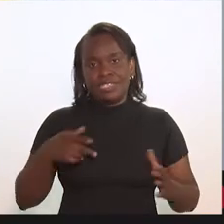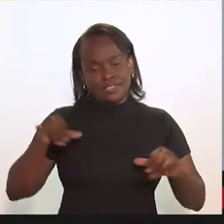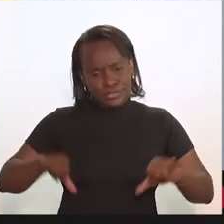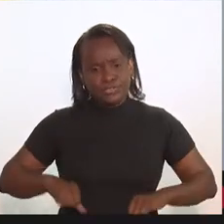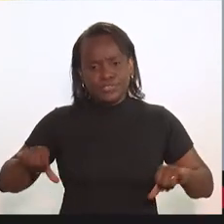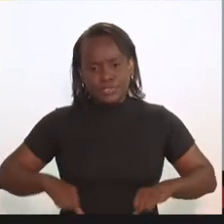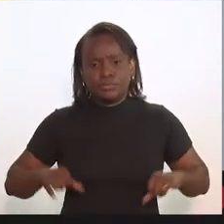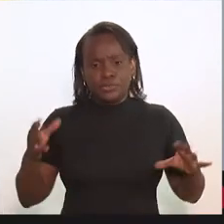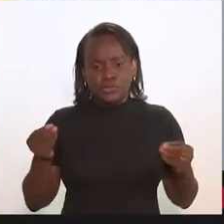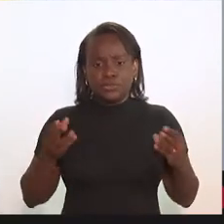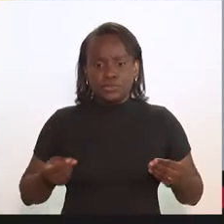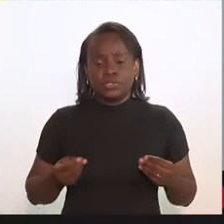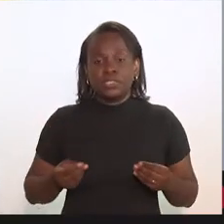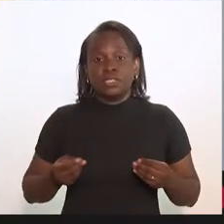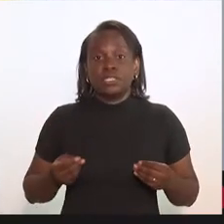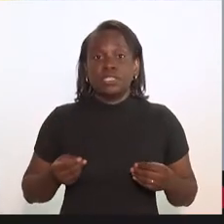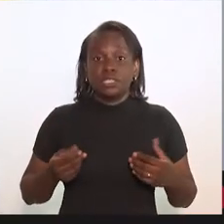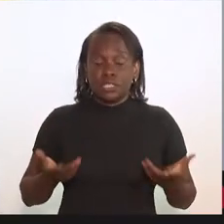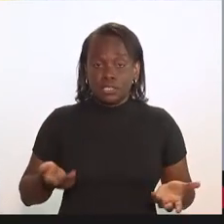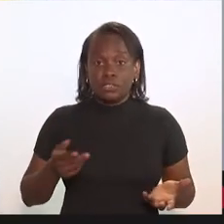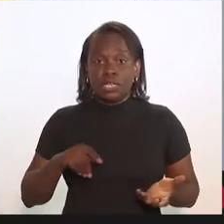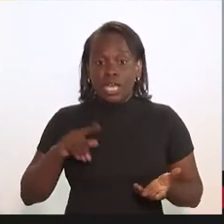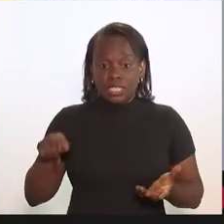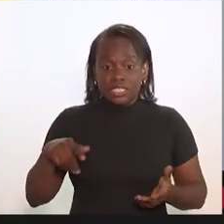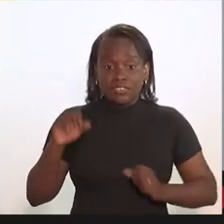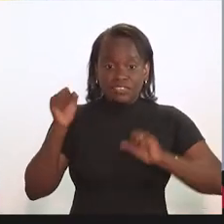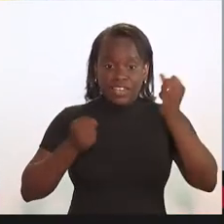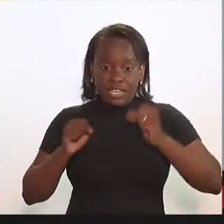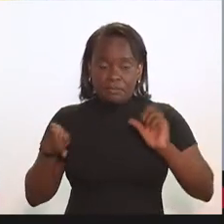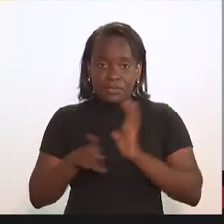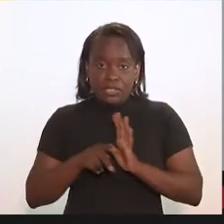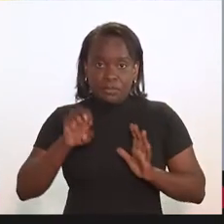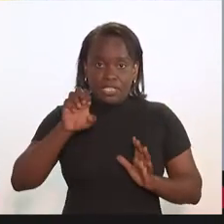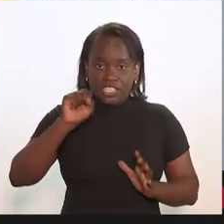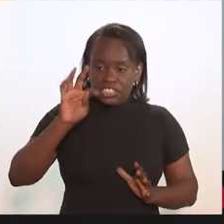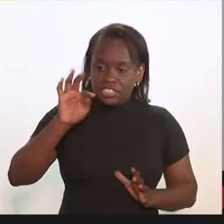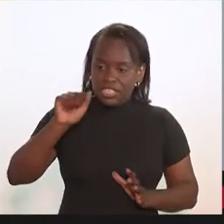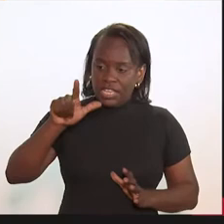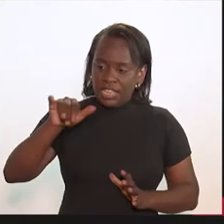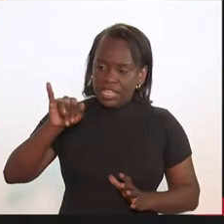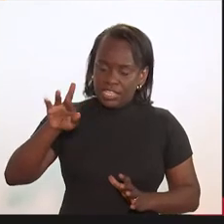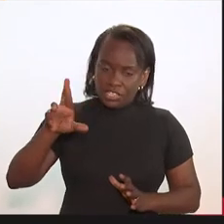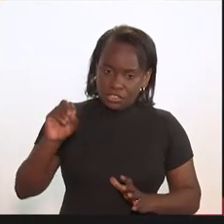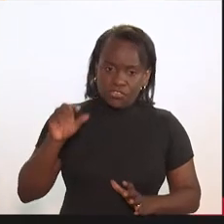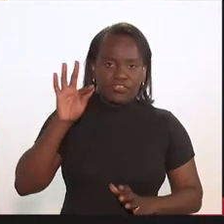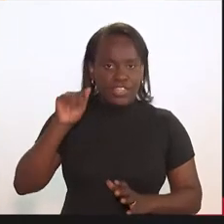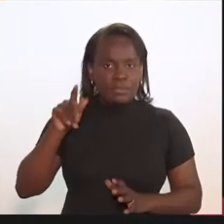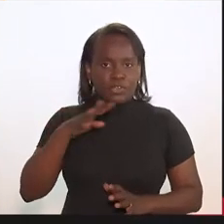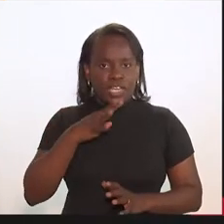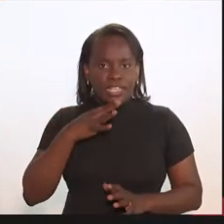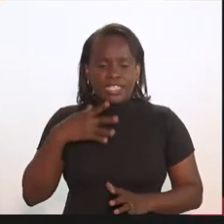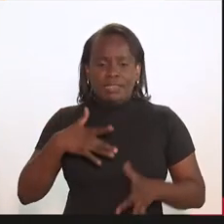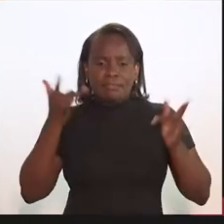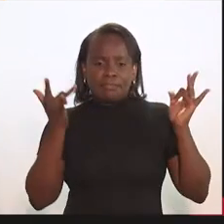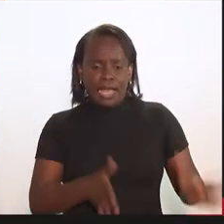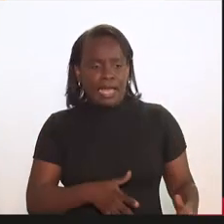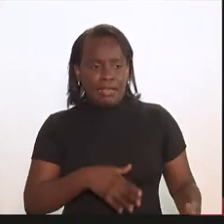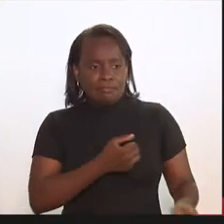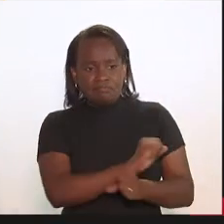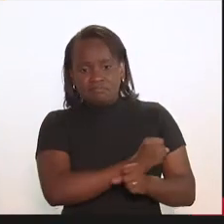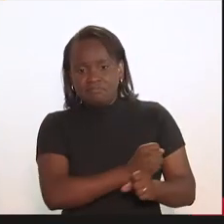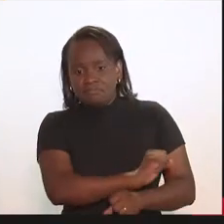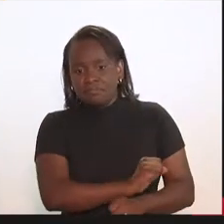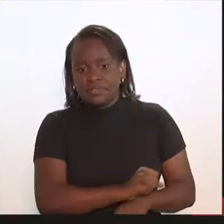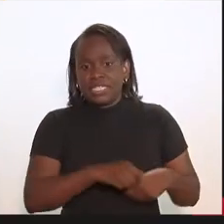sofreu muito. Os nossos estaleiros, o Felipe, que conhece bem a matéria, os nossos estaleiros ficaram abandonados à própria